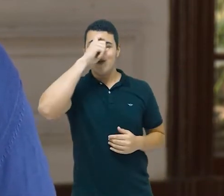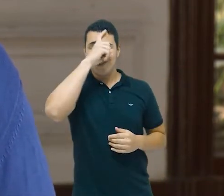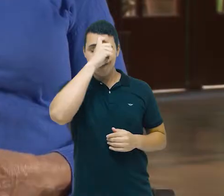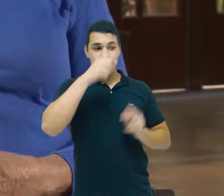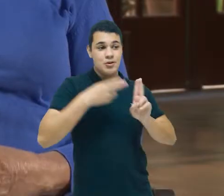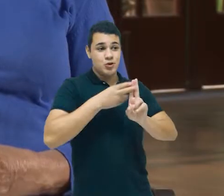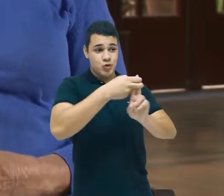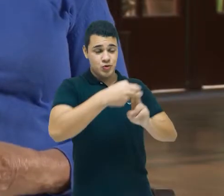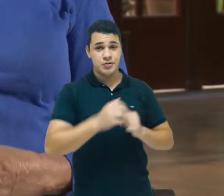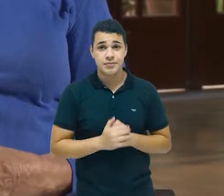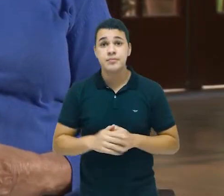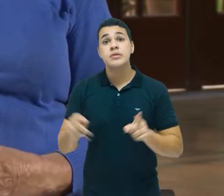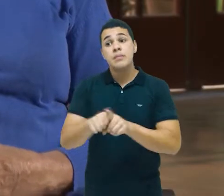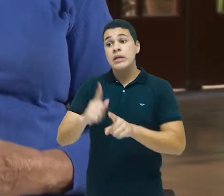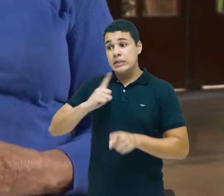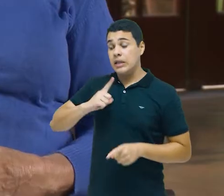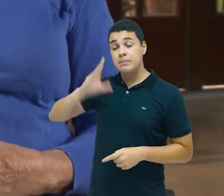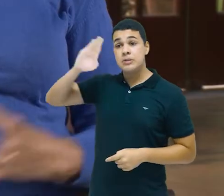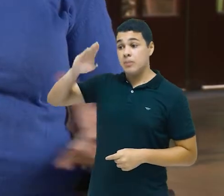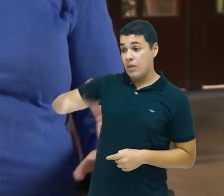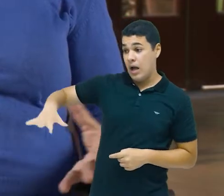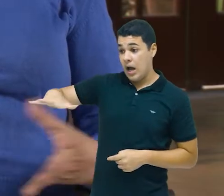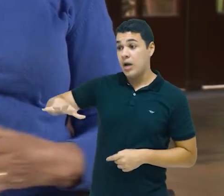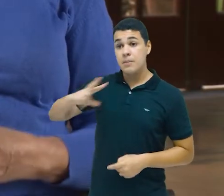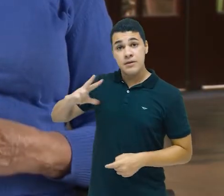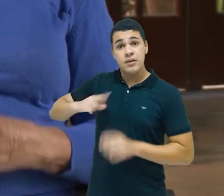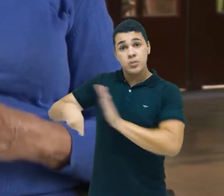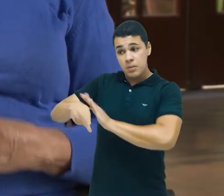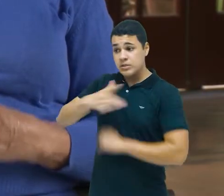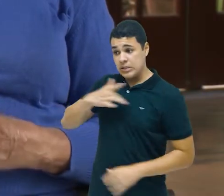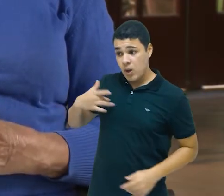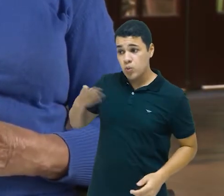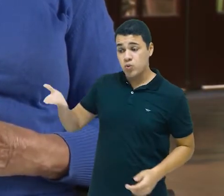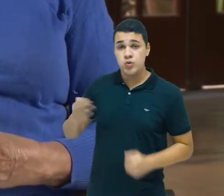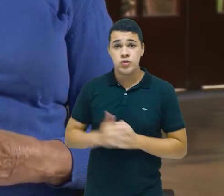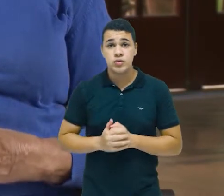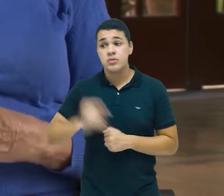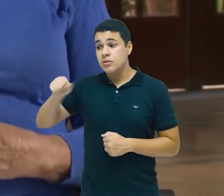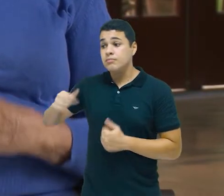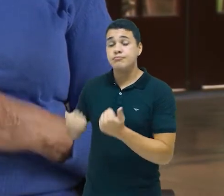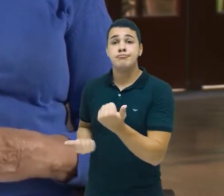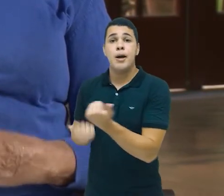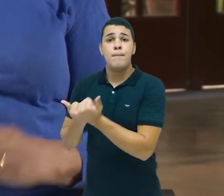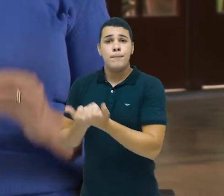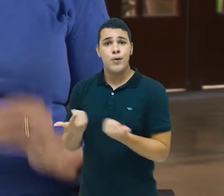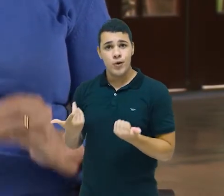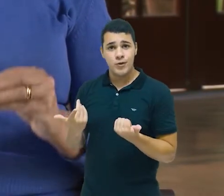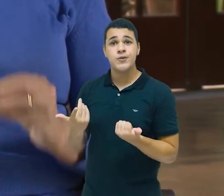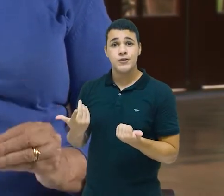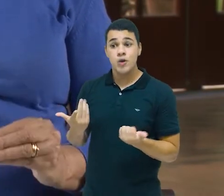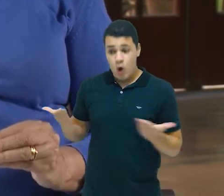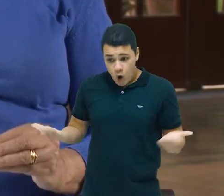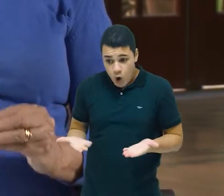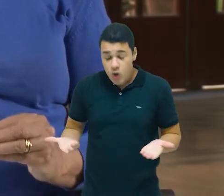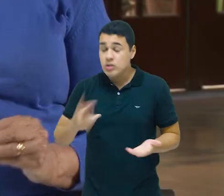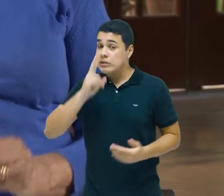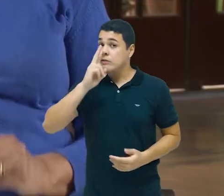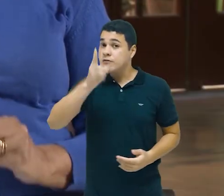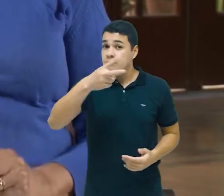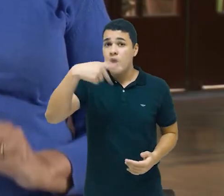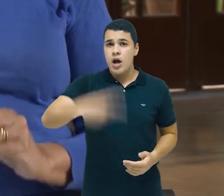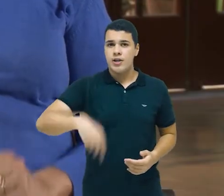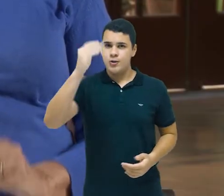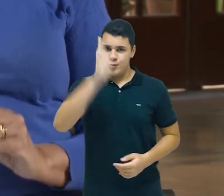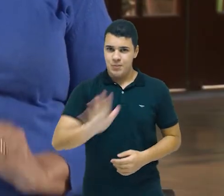Entre elas, o setor privado de saúde, o setor privado assistencial, que hoje é muito forte no